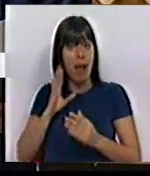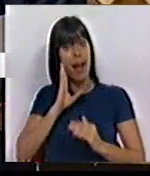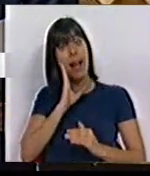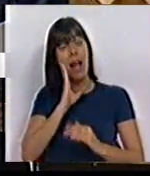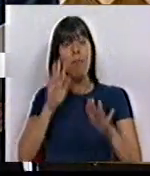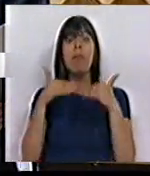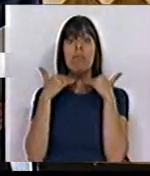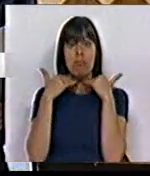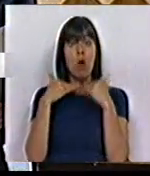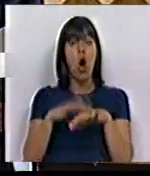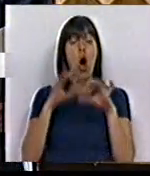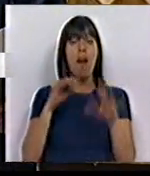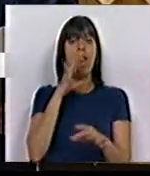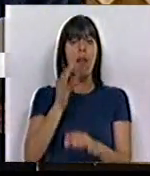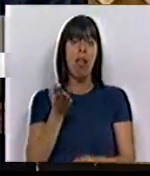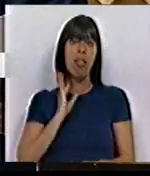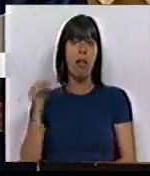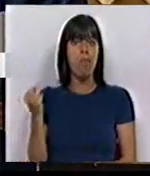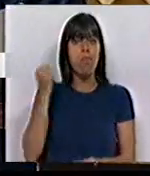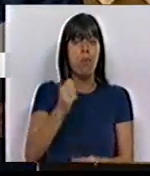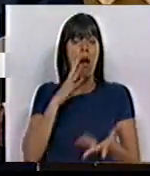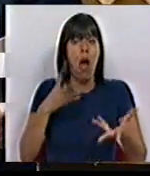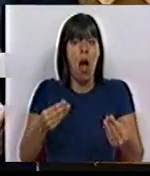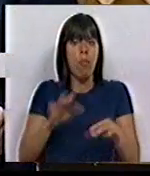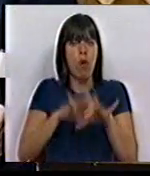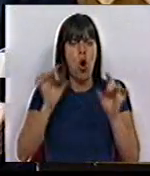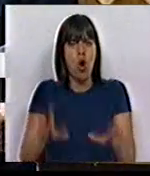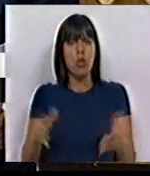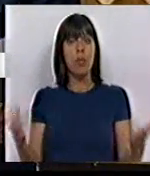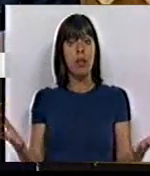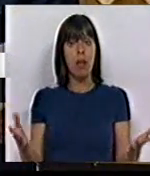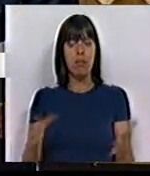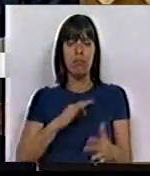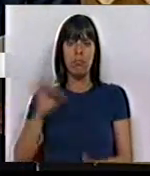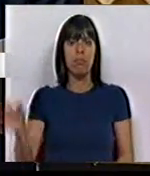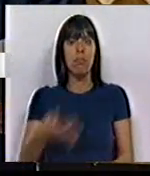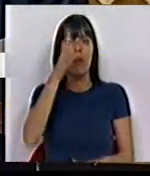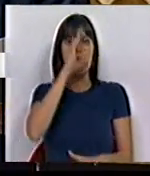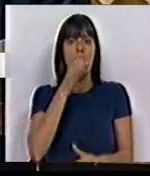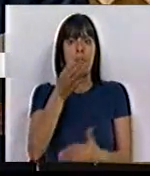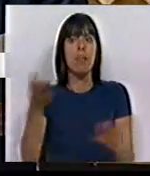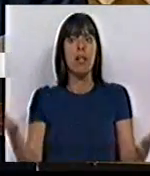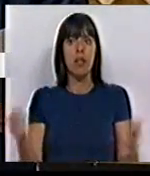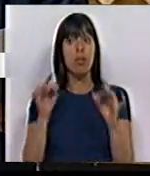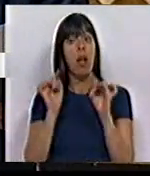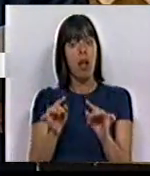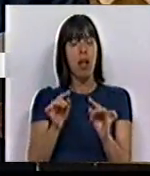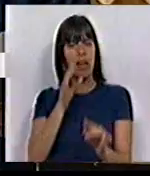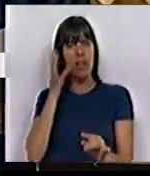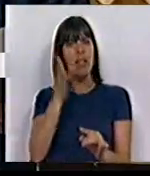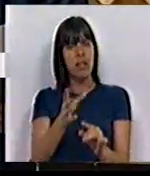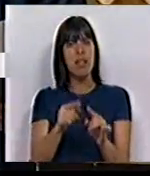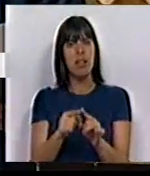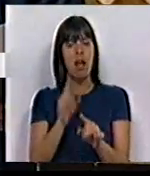as camas dos internados, as famílias terem de levar para os hospitais. Sr. Primeiro-Ministro, era a isto que se